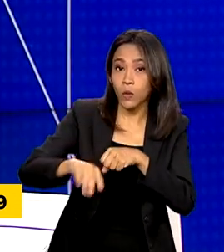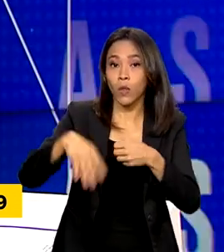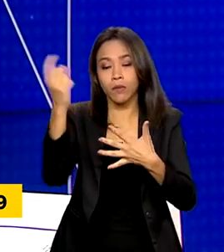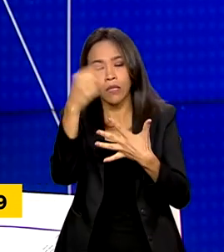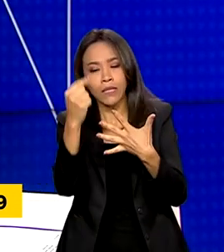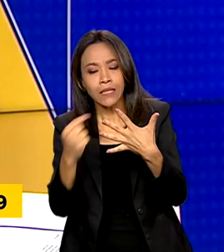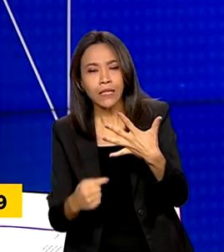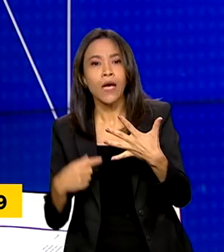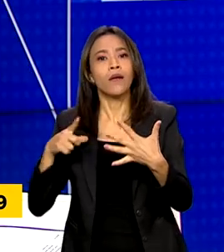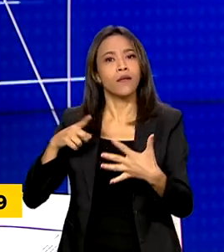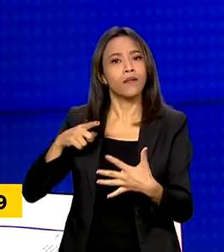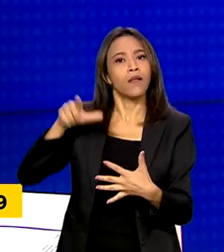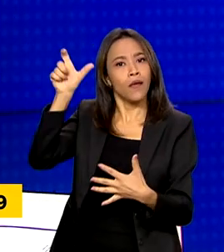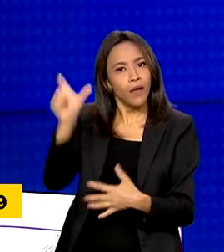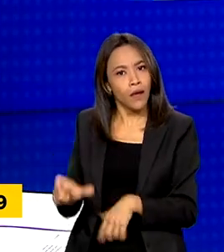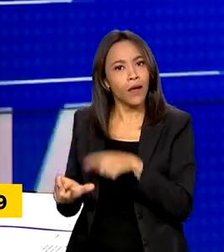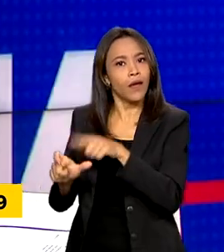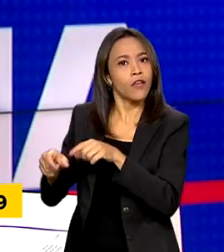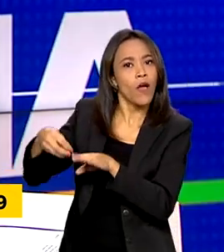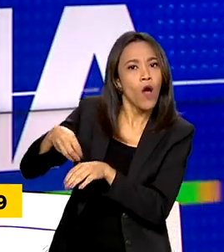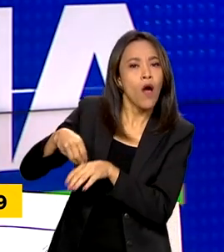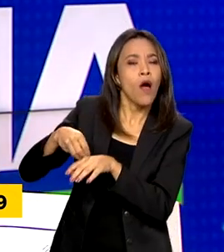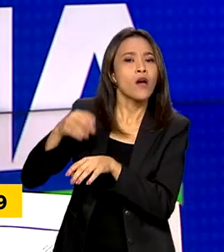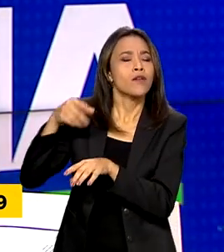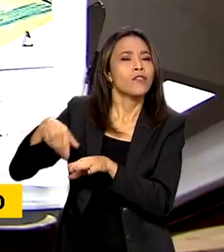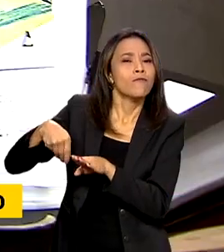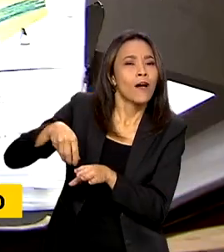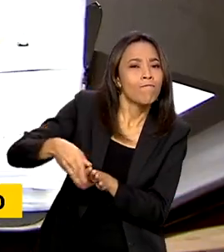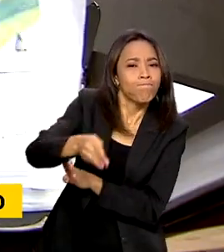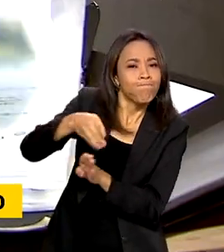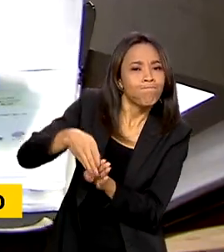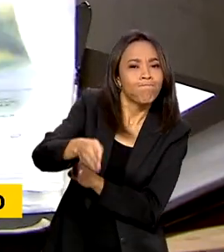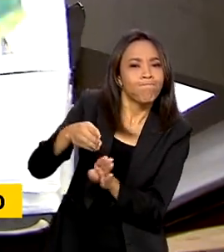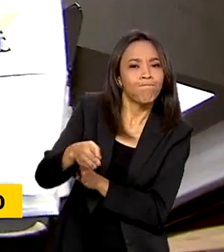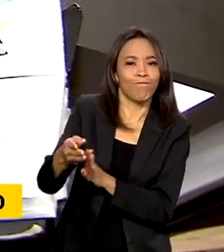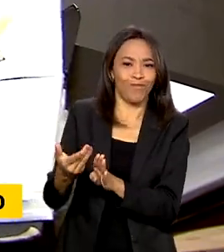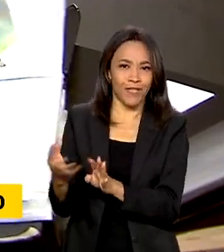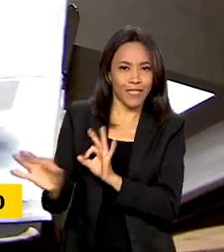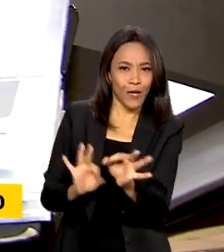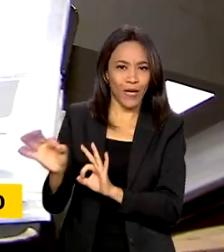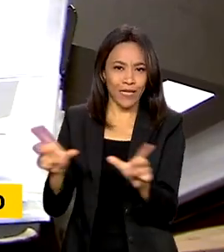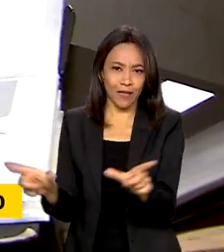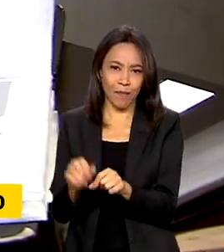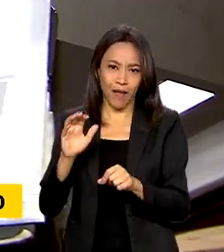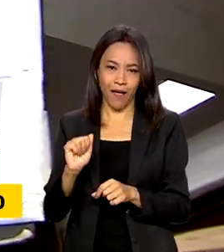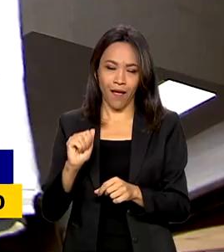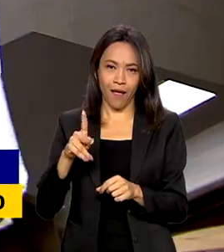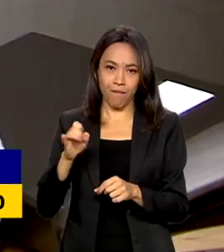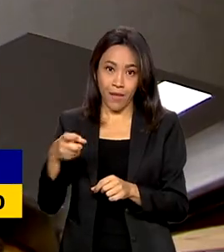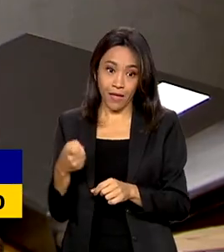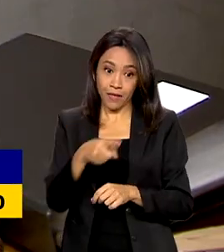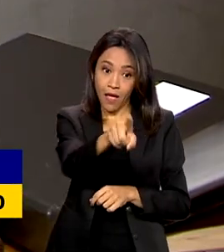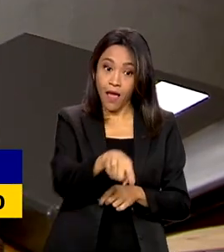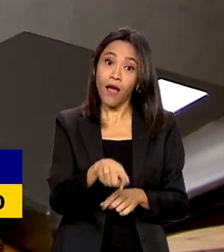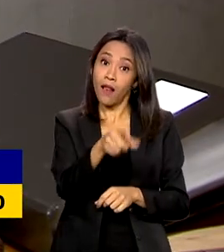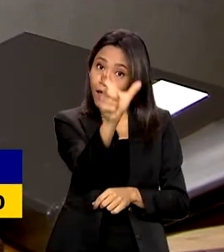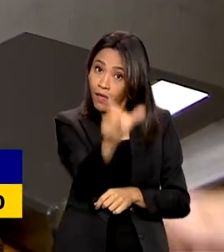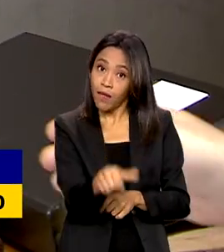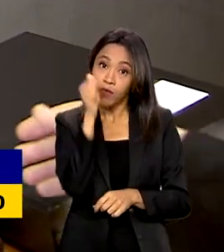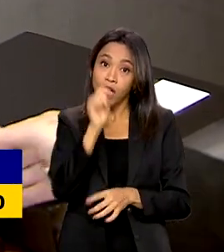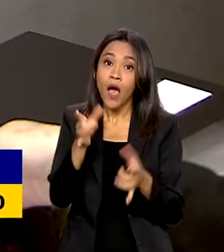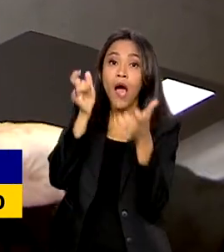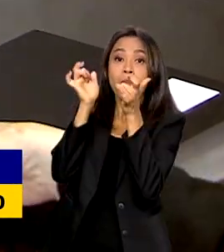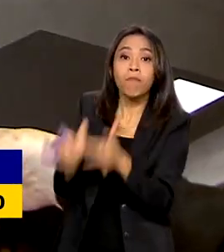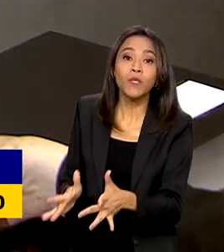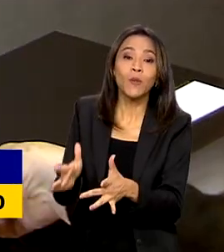grupo de mentoras que está sendo formado pela Apex Brasil. Larissa abandonou a carreira jurídica para fazer o que